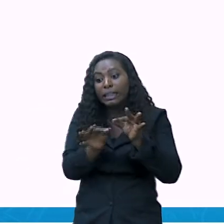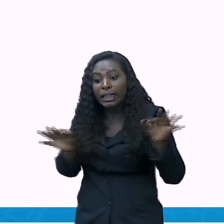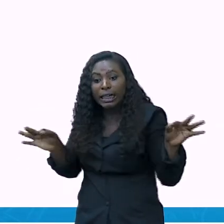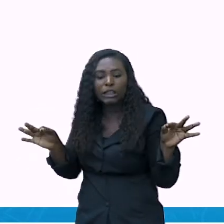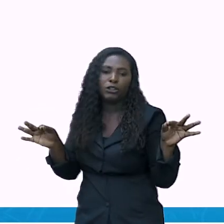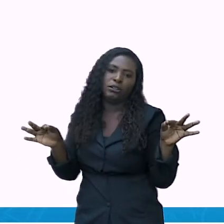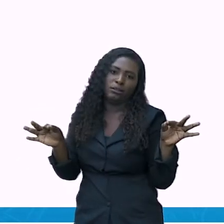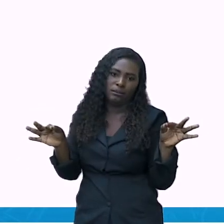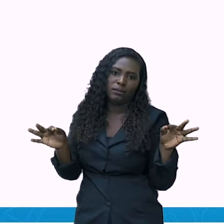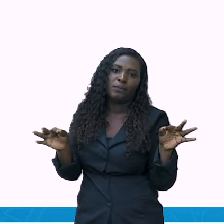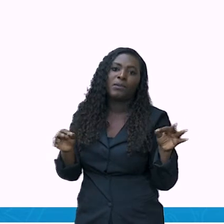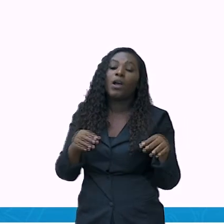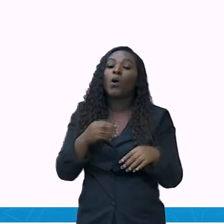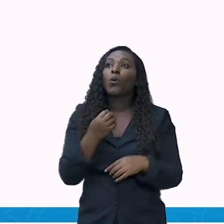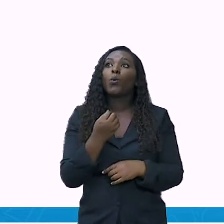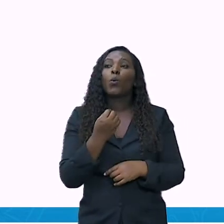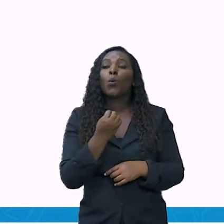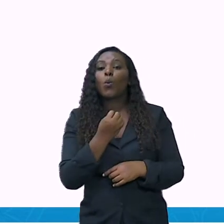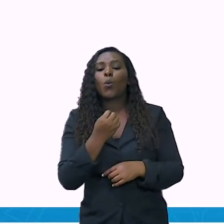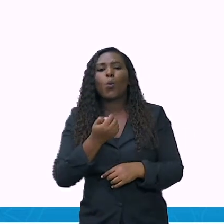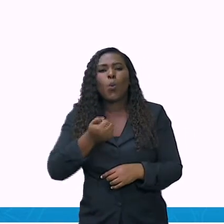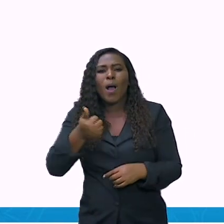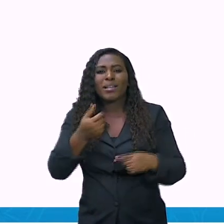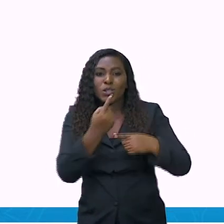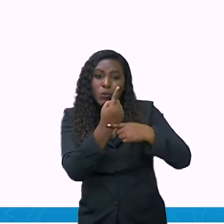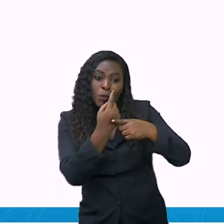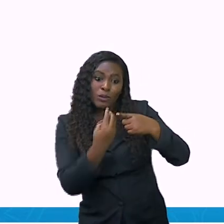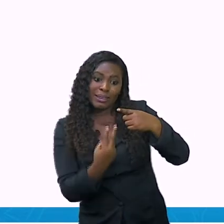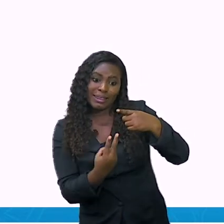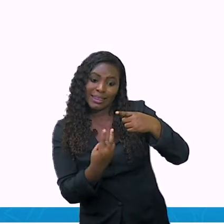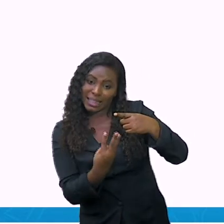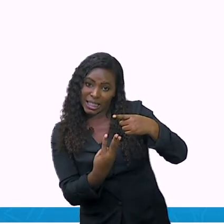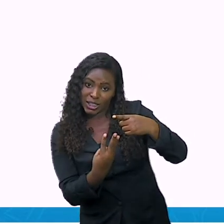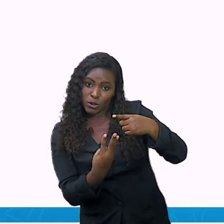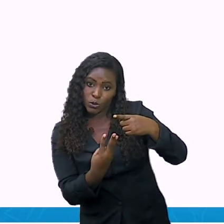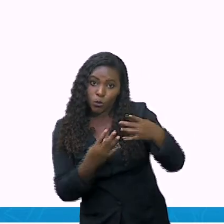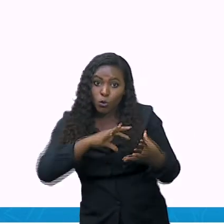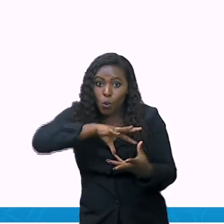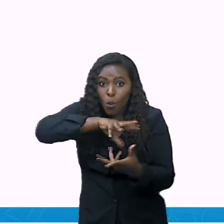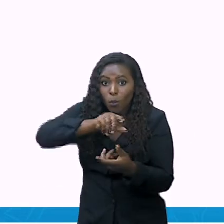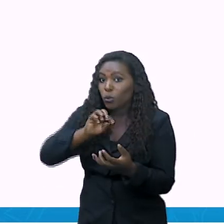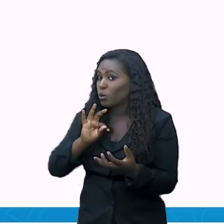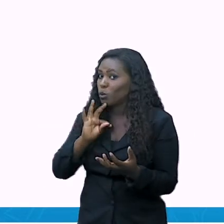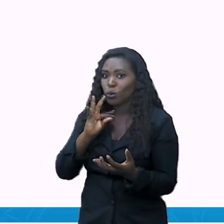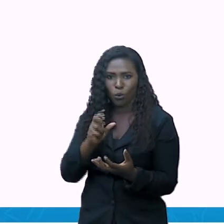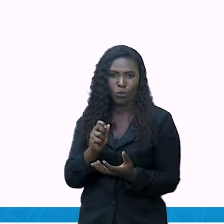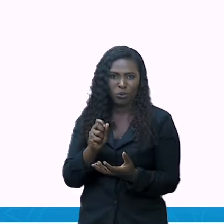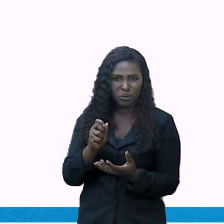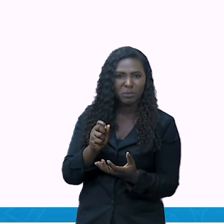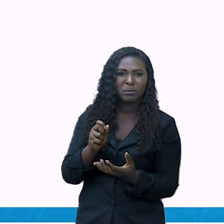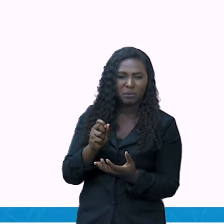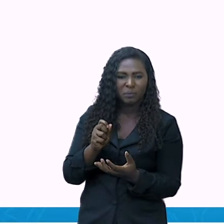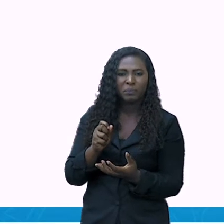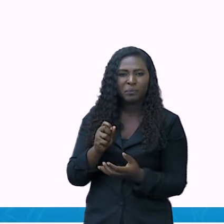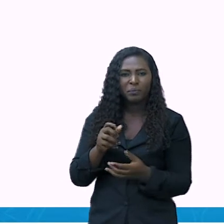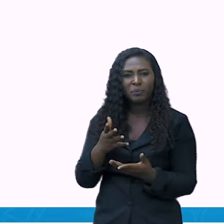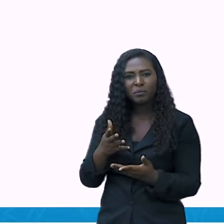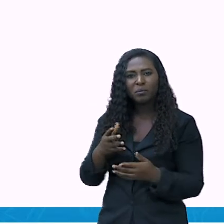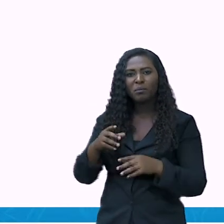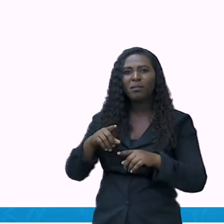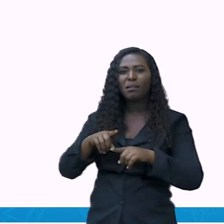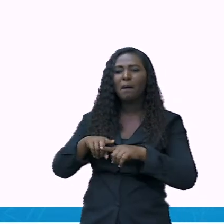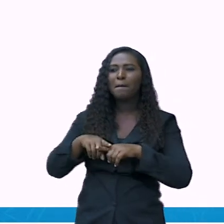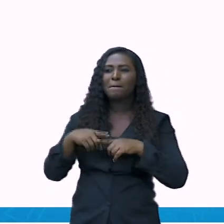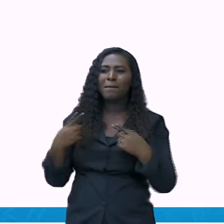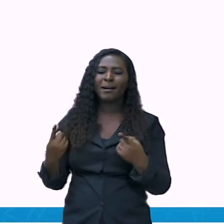todas as terras emersas do nosso planeta, como em população mais da metade, cerca